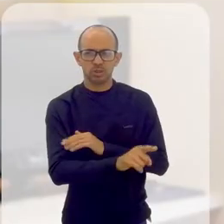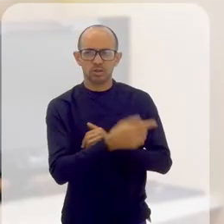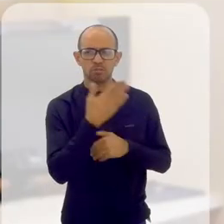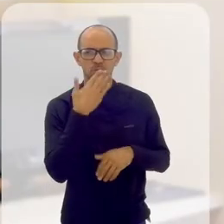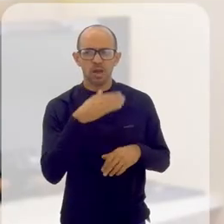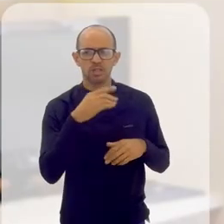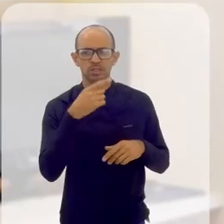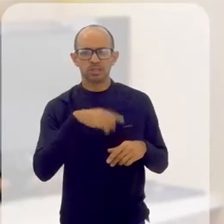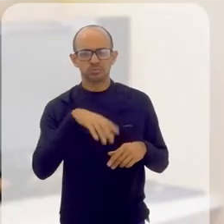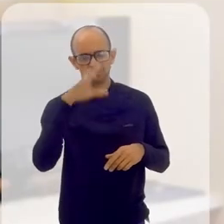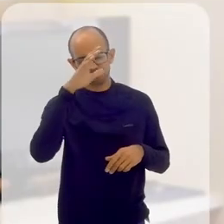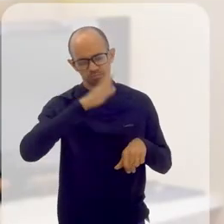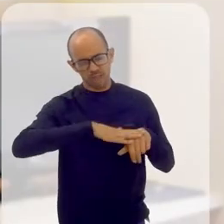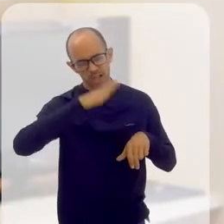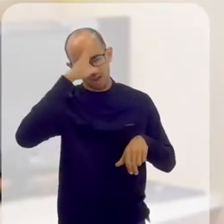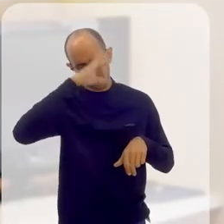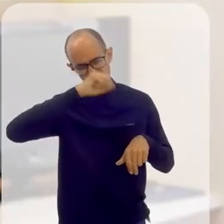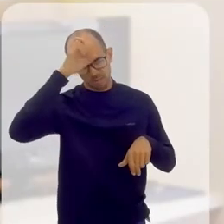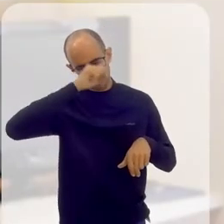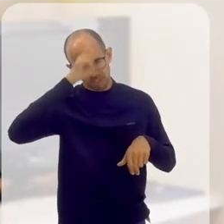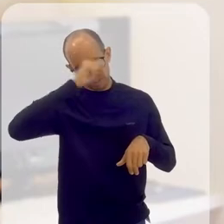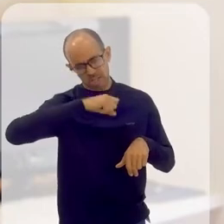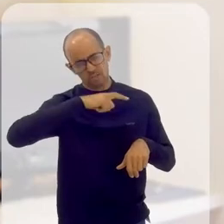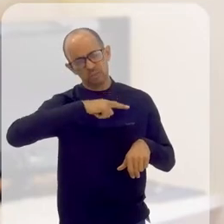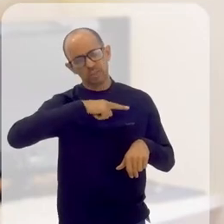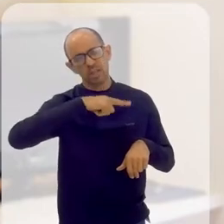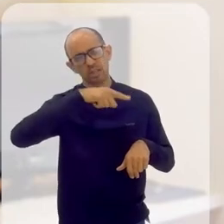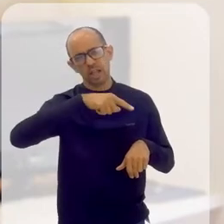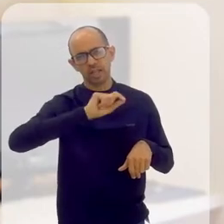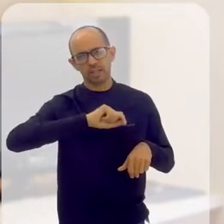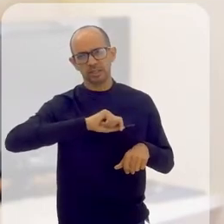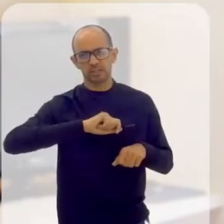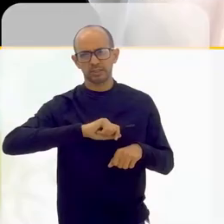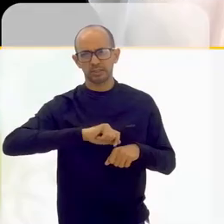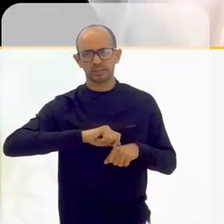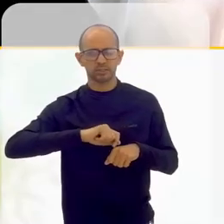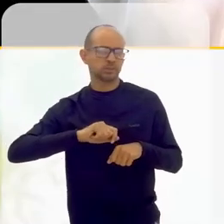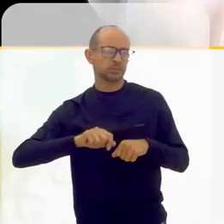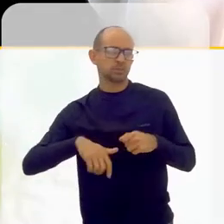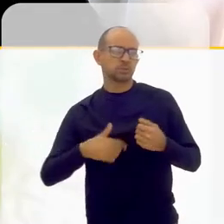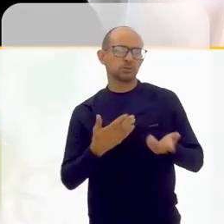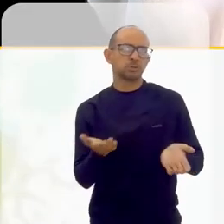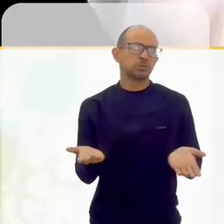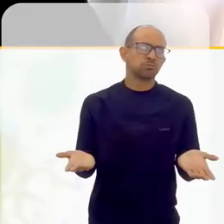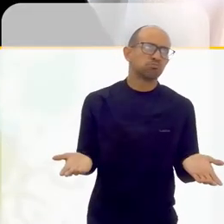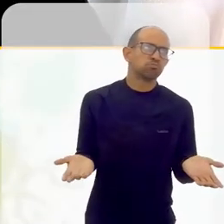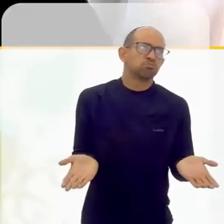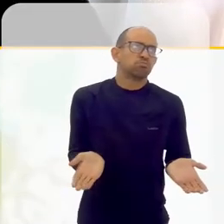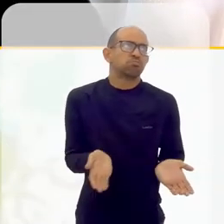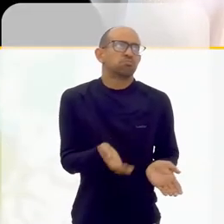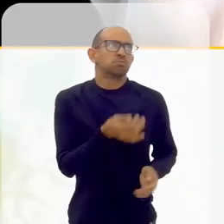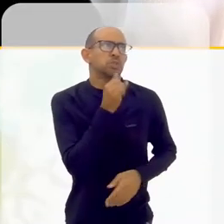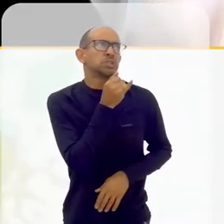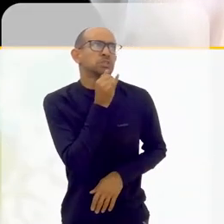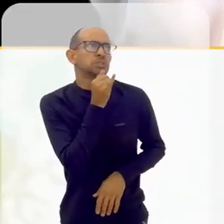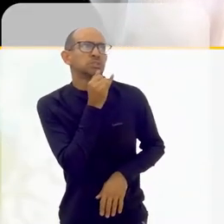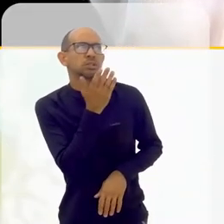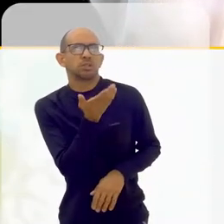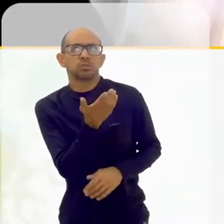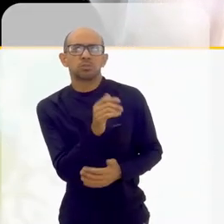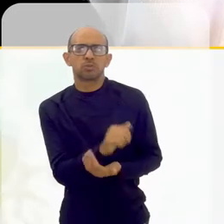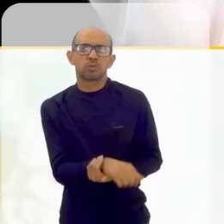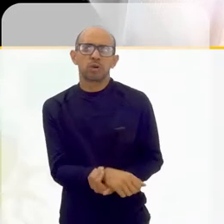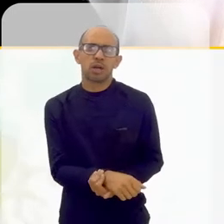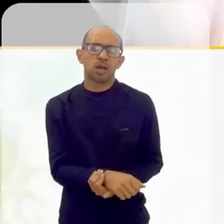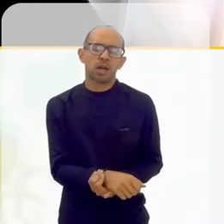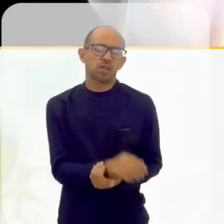quais as maiores lições que você aprendeu lecionando. Você pode dizer assim, caramba, trago